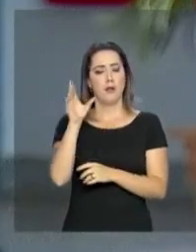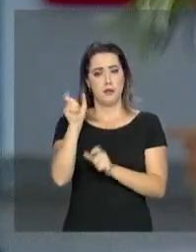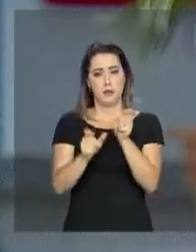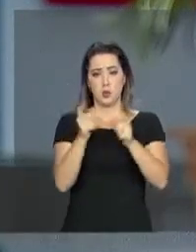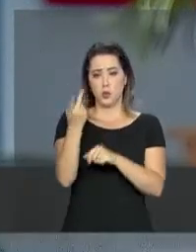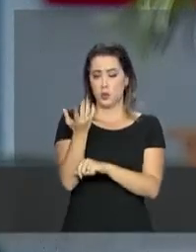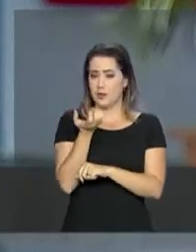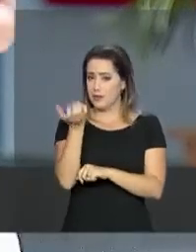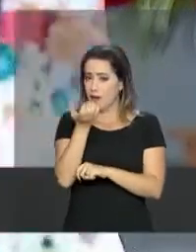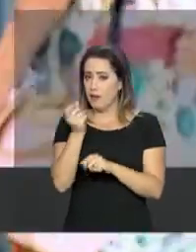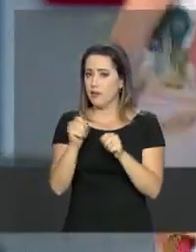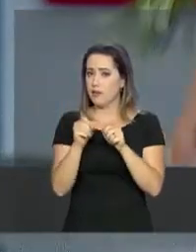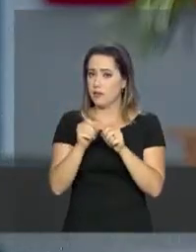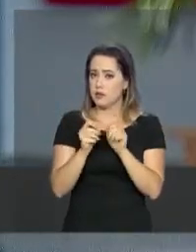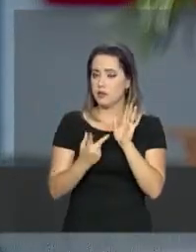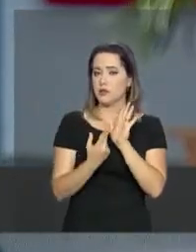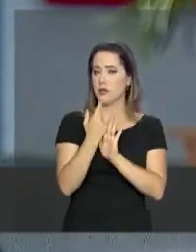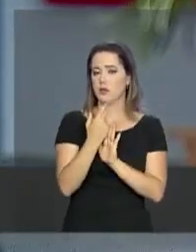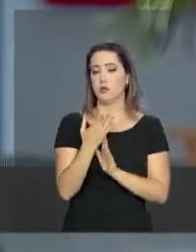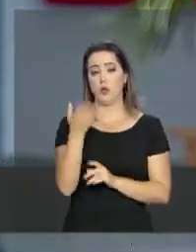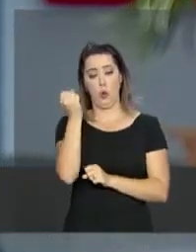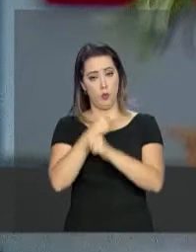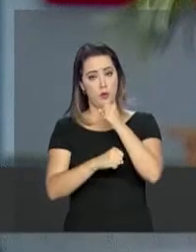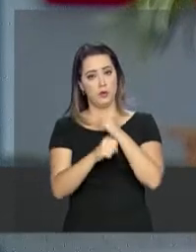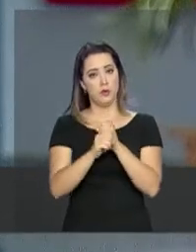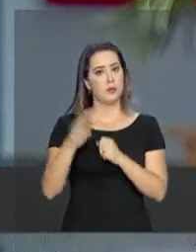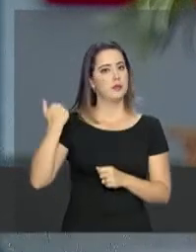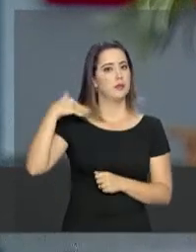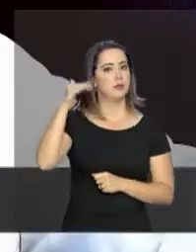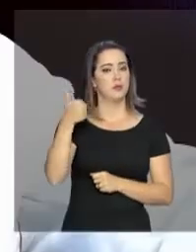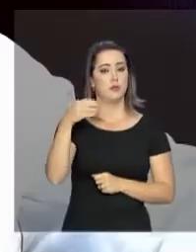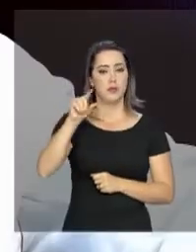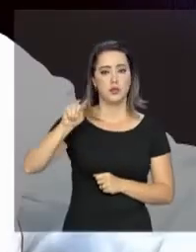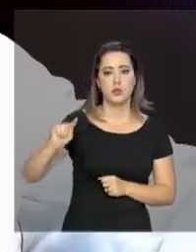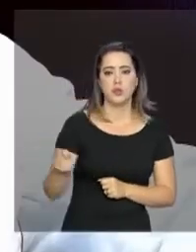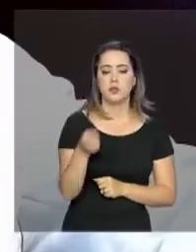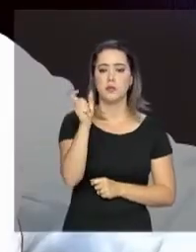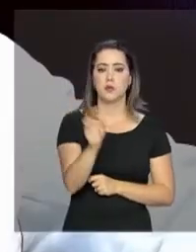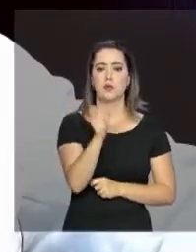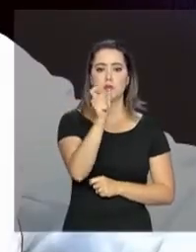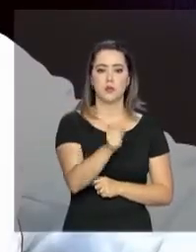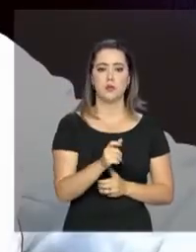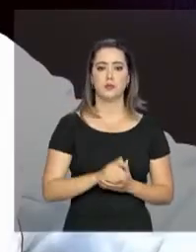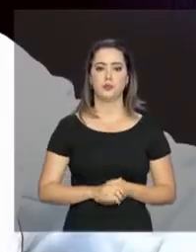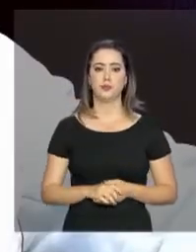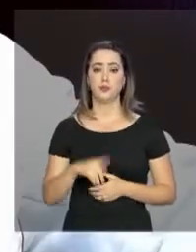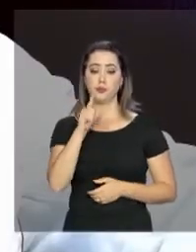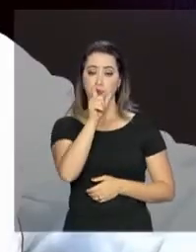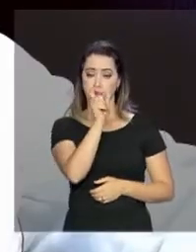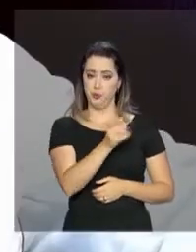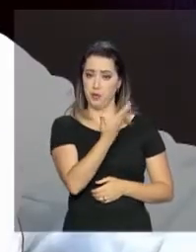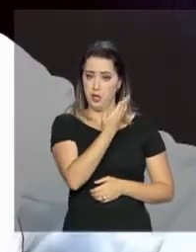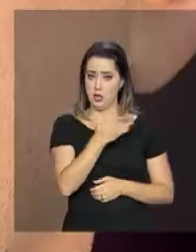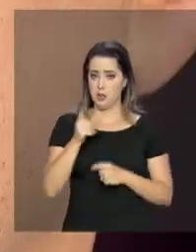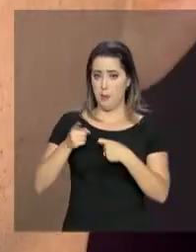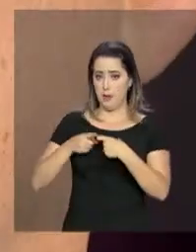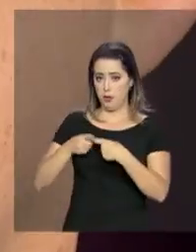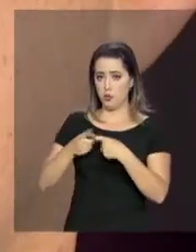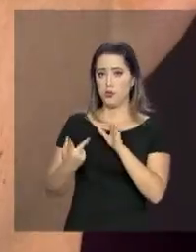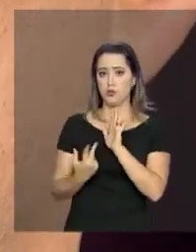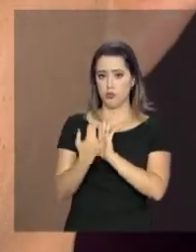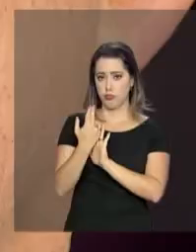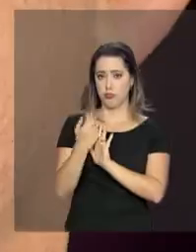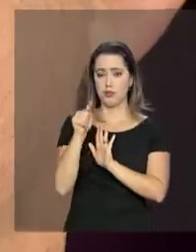o SUS, realizou mais de 10.300 cirurgias. Para este cirurgião, o avanço da medicina tem ajudado na